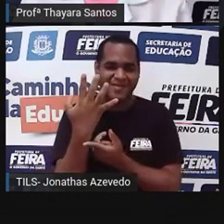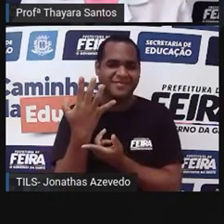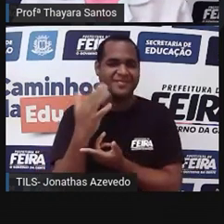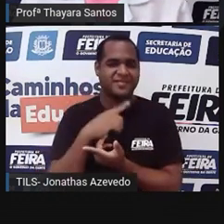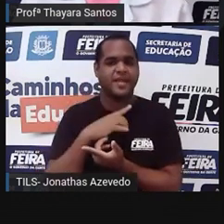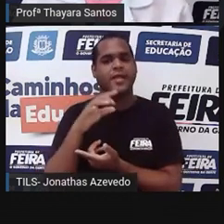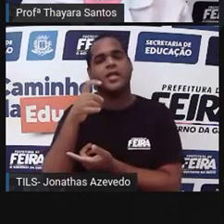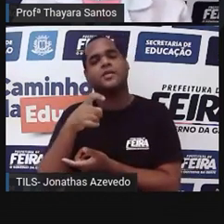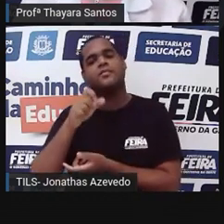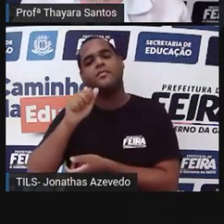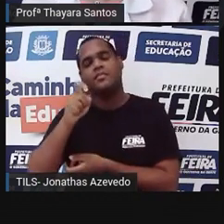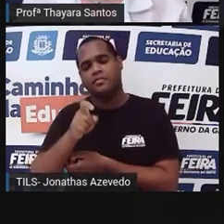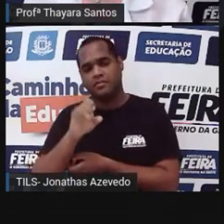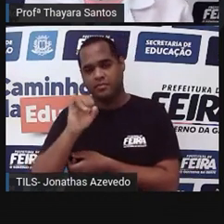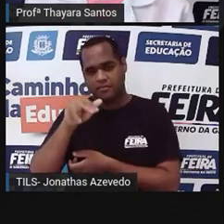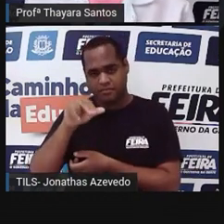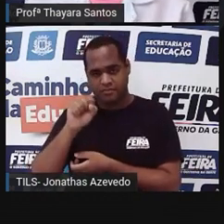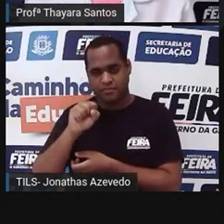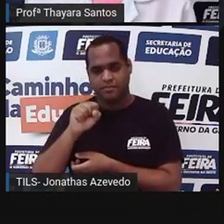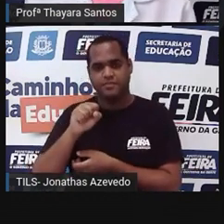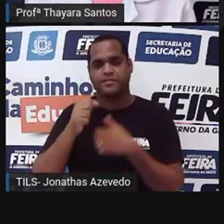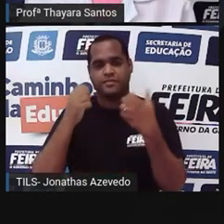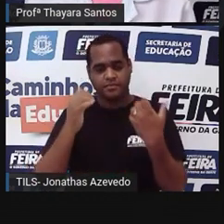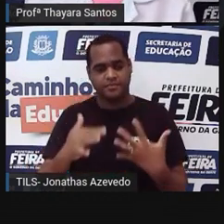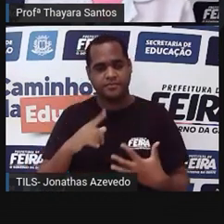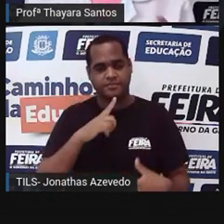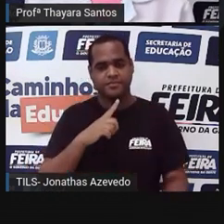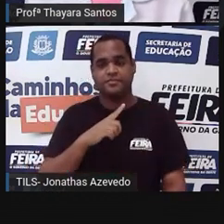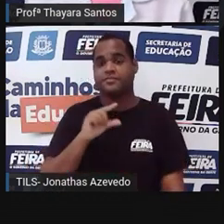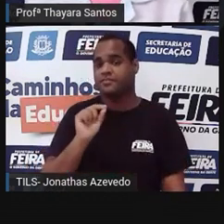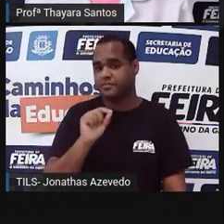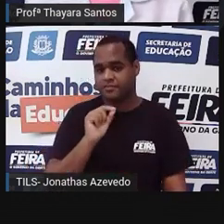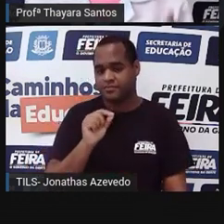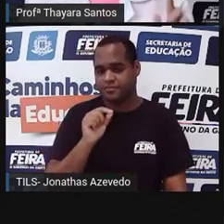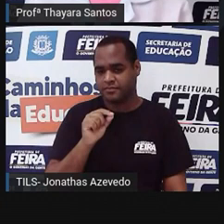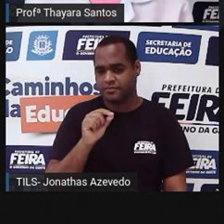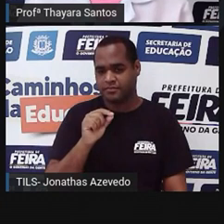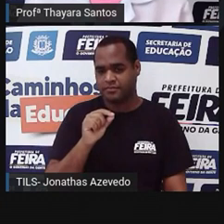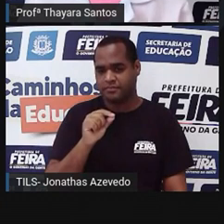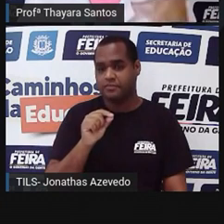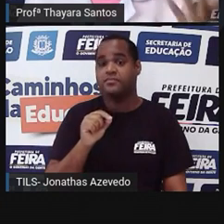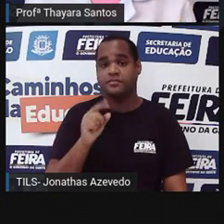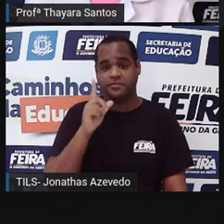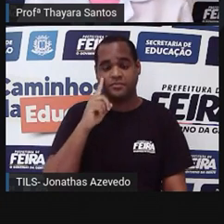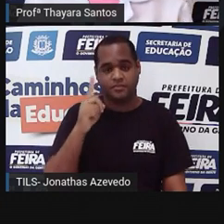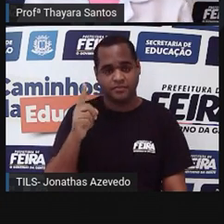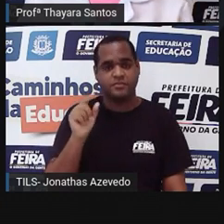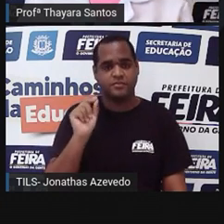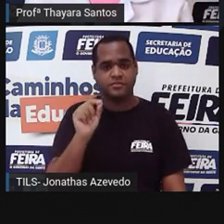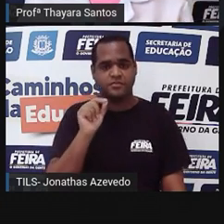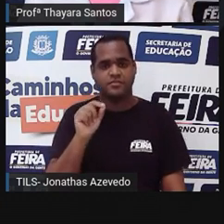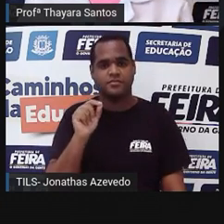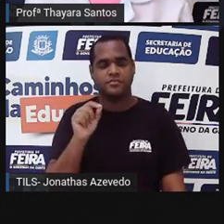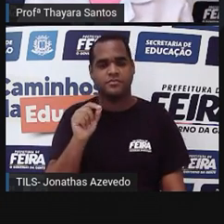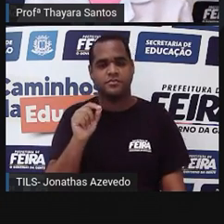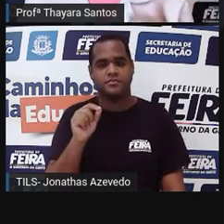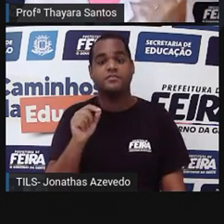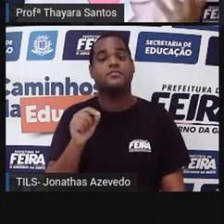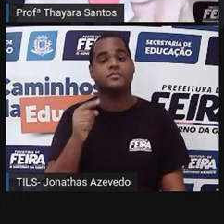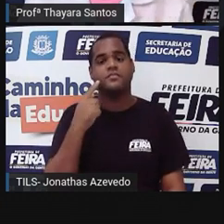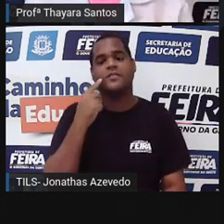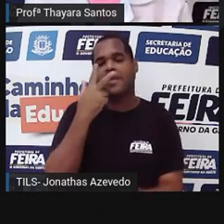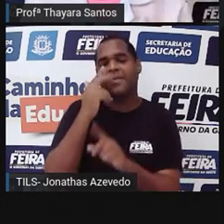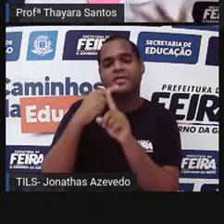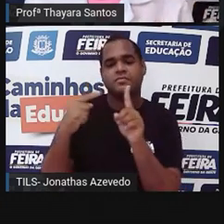chachins também são exemplos de piteridófitas. Inclusive, os chachins ali são grandes, bem parecidos com as